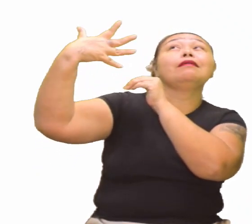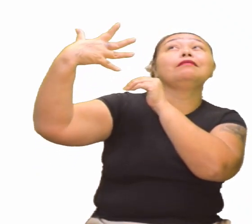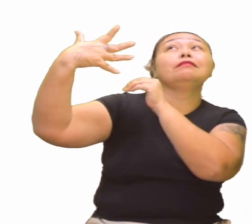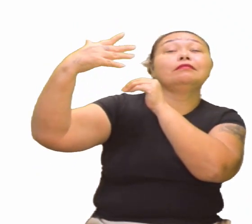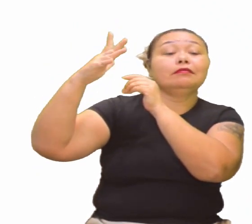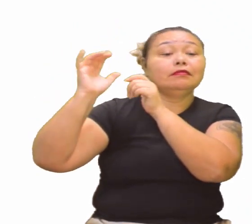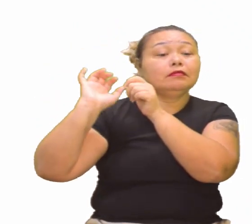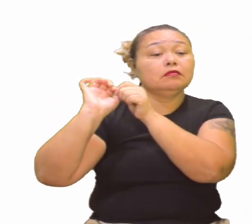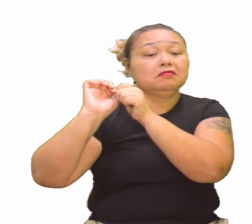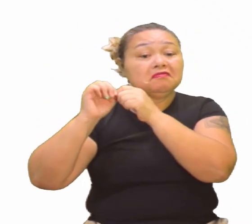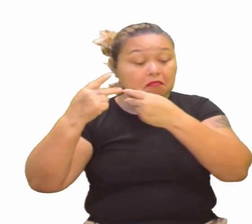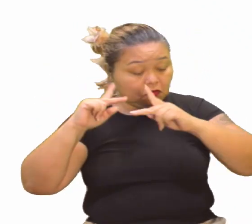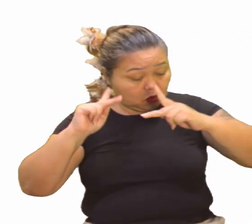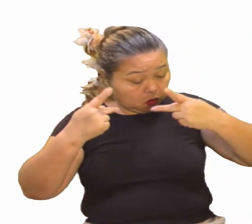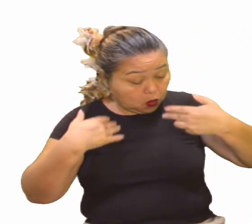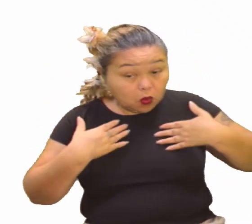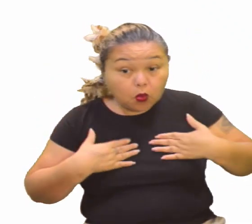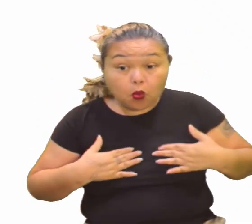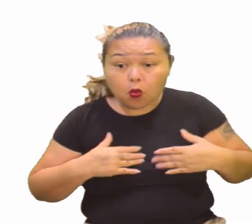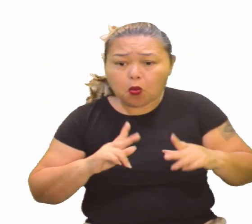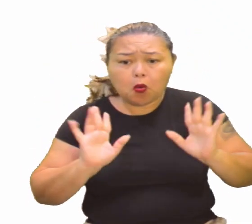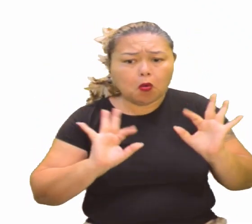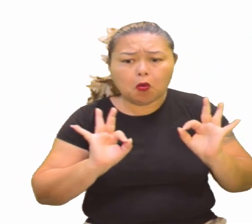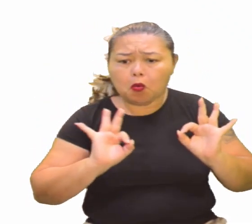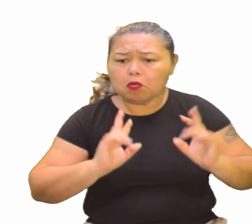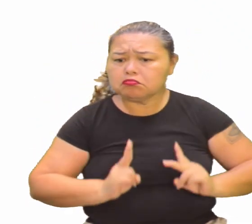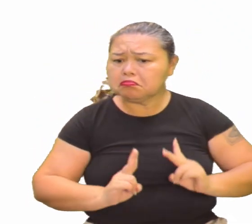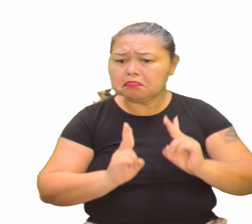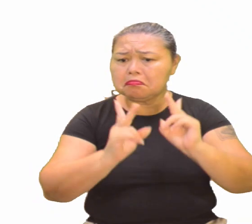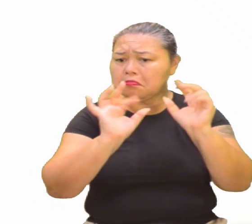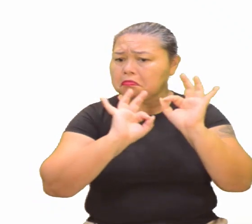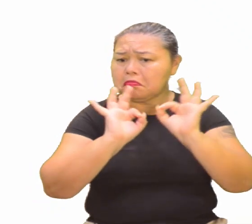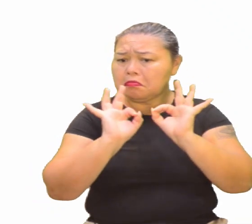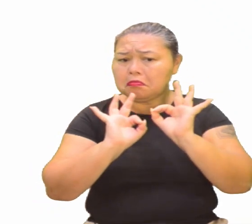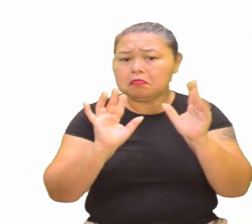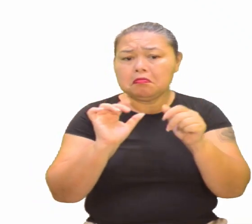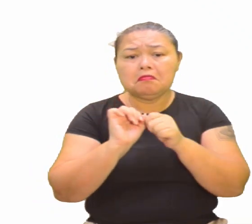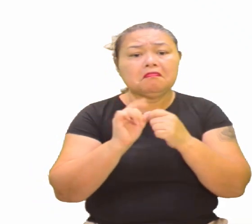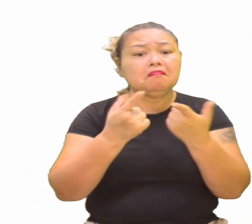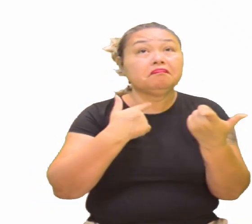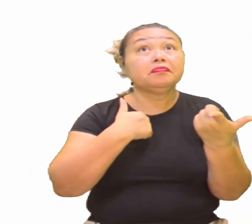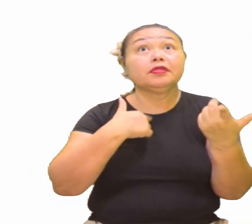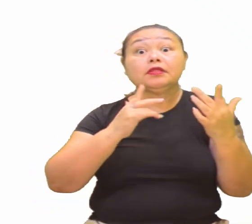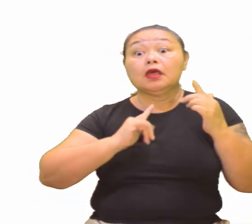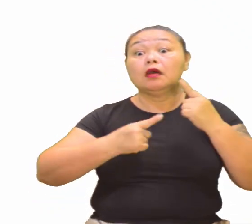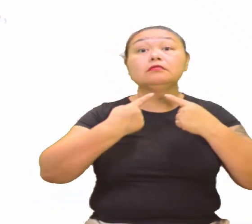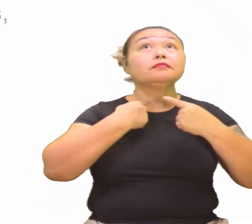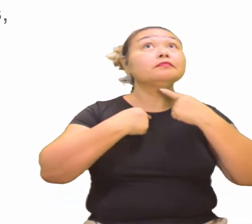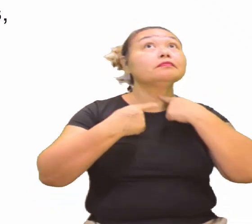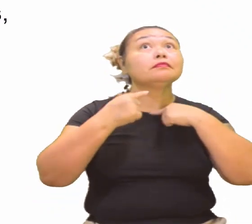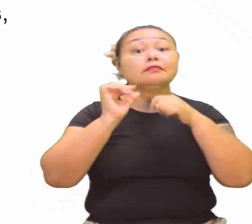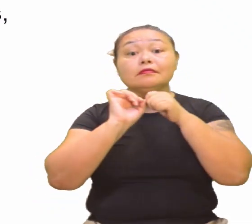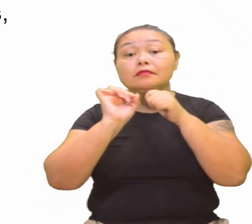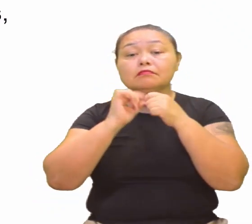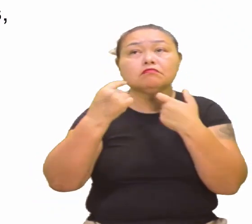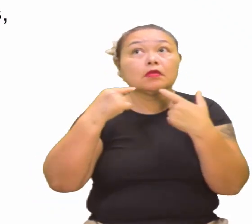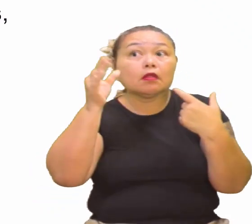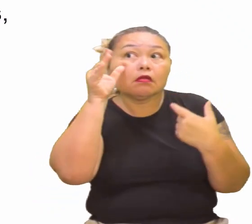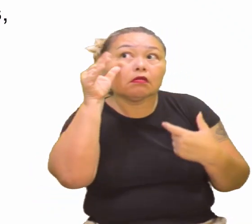Desvalorização do corpo, então, assim, o corpo humano não tinha espaço na época, do prazer e da curiosidade intelectual.